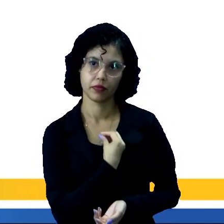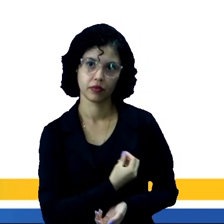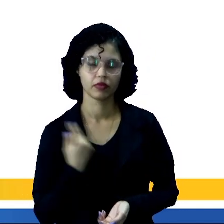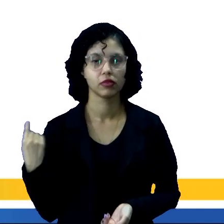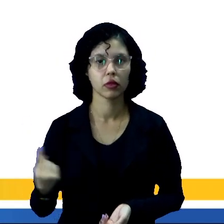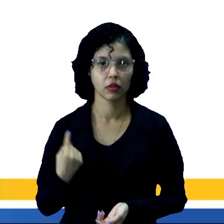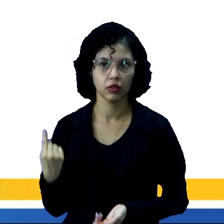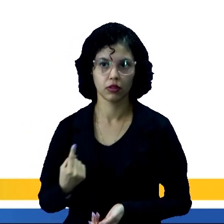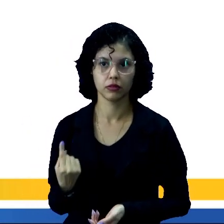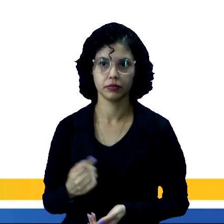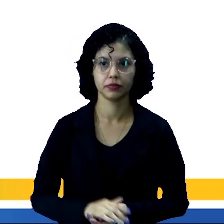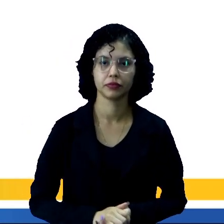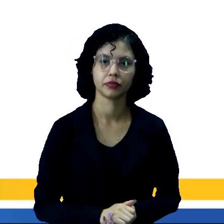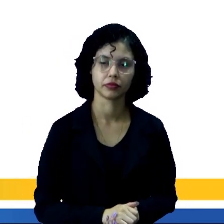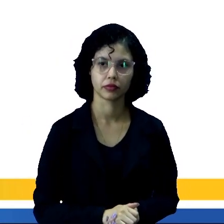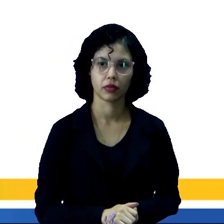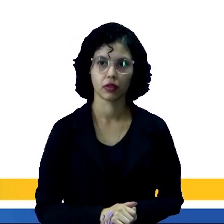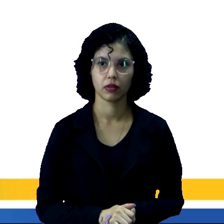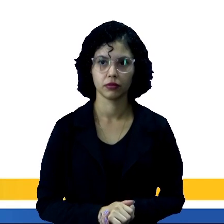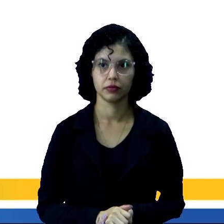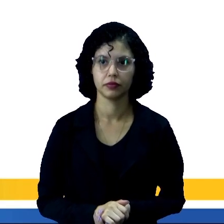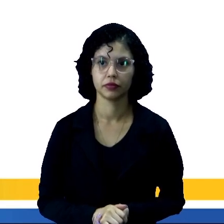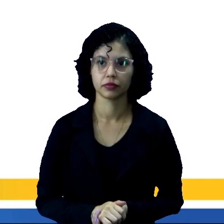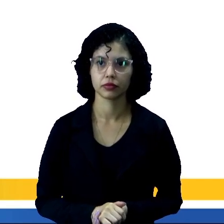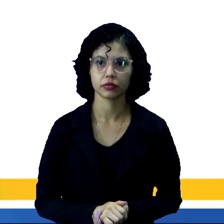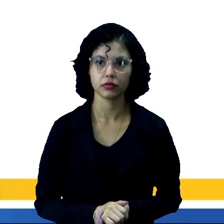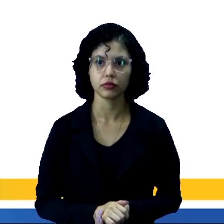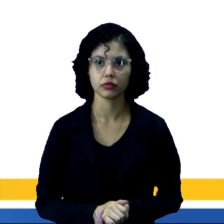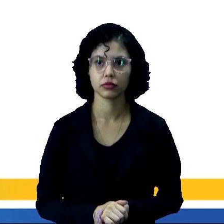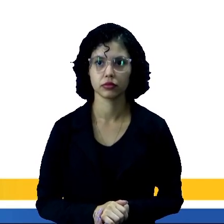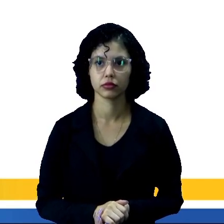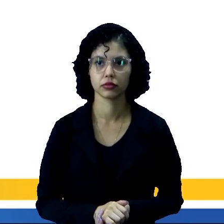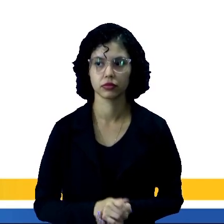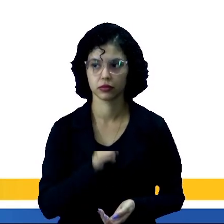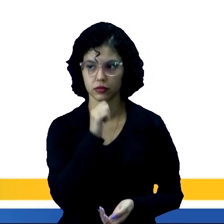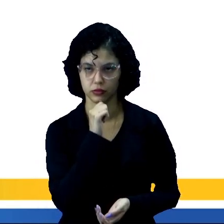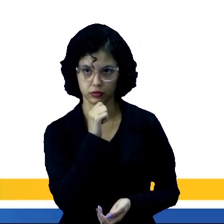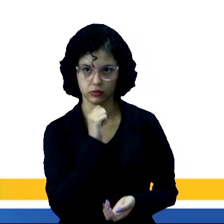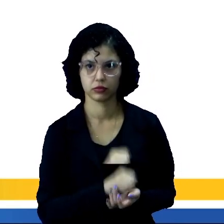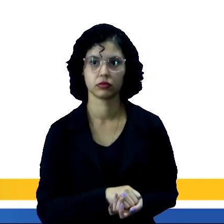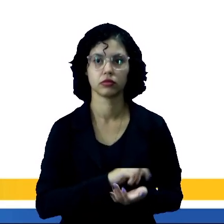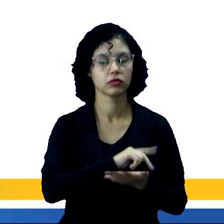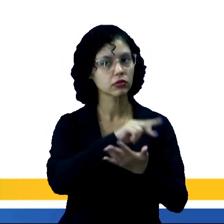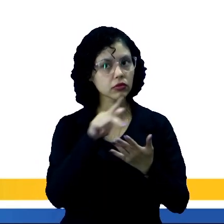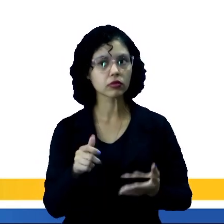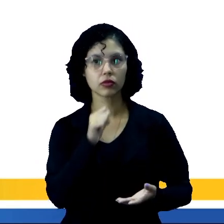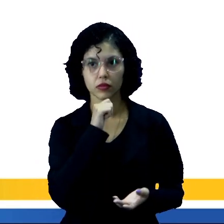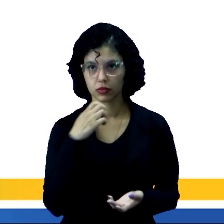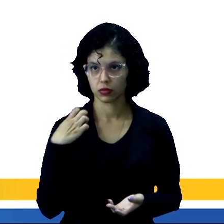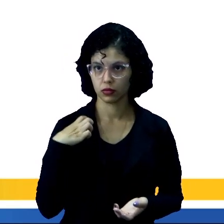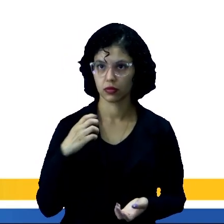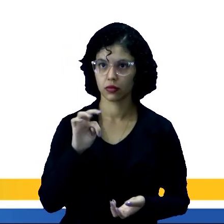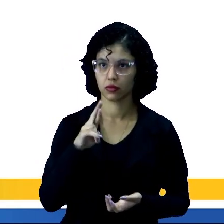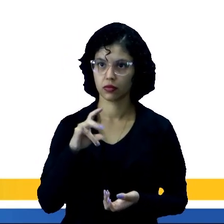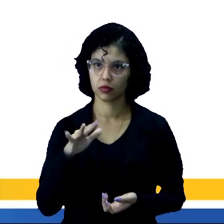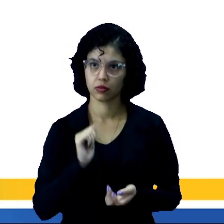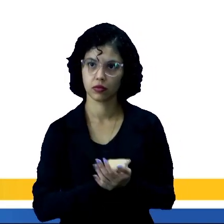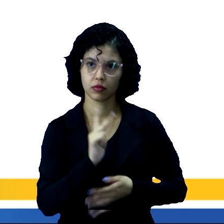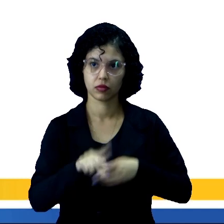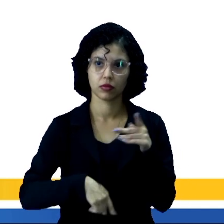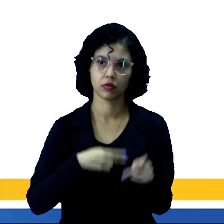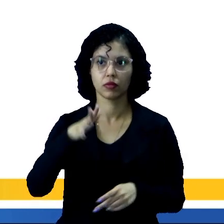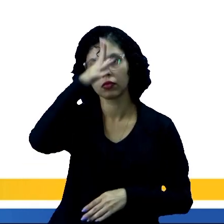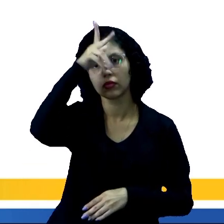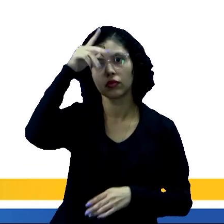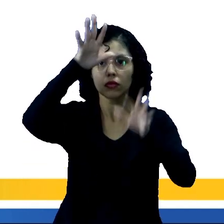essas populações indígenas. E essa diversidade étnica dos povos indígenas do Acre